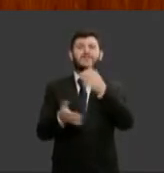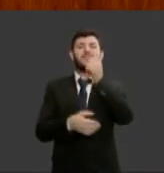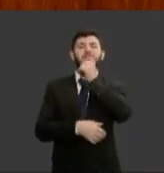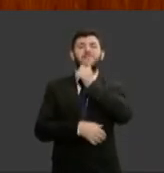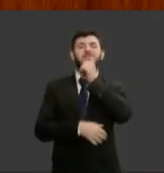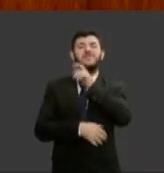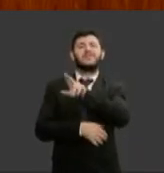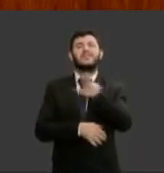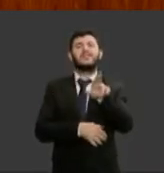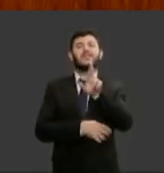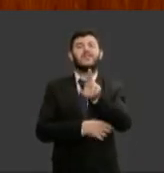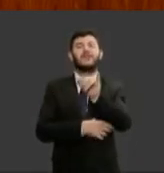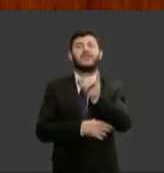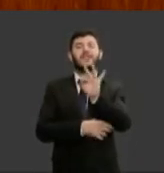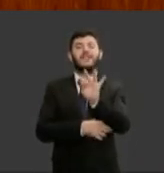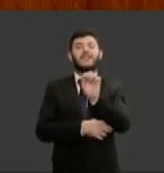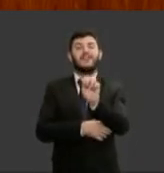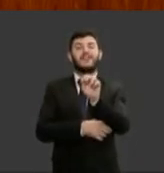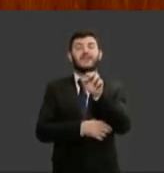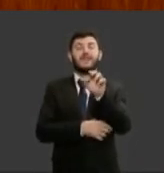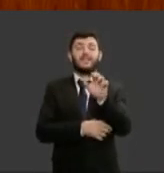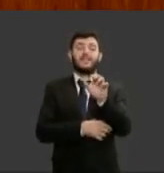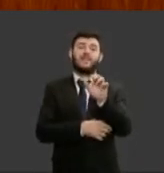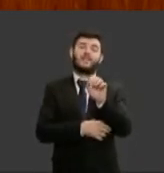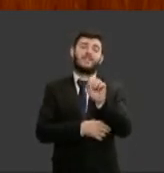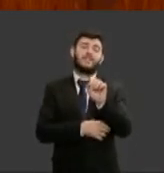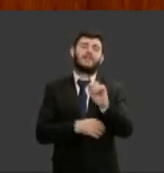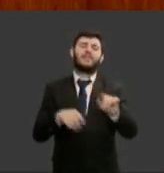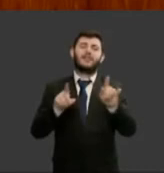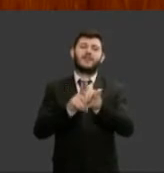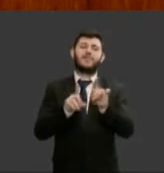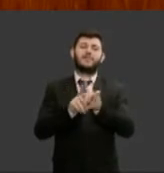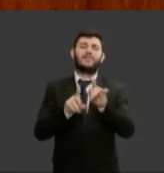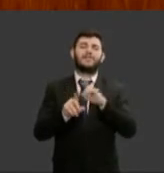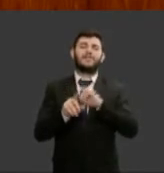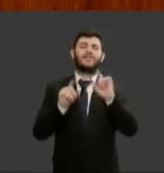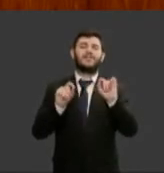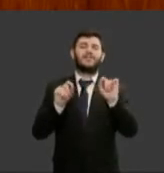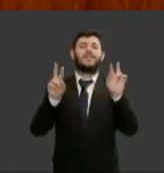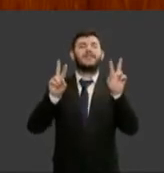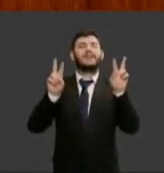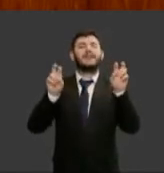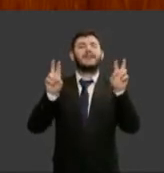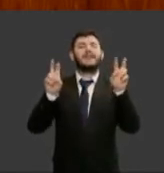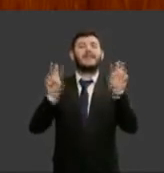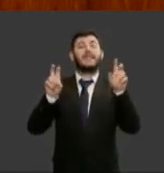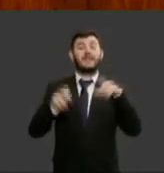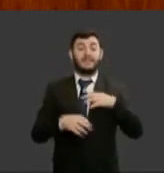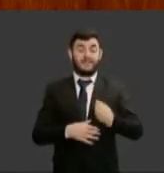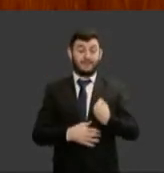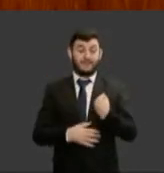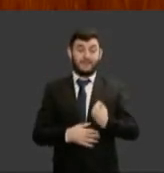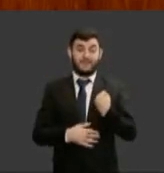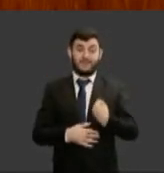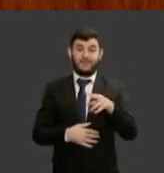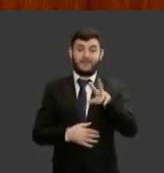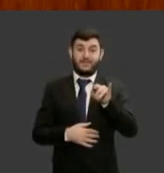Maitana e que ela deu o título de viver por amor